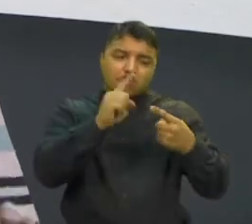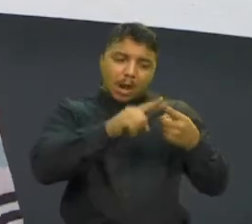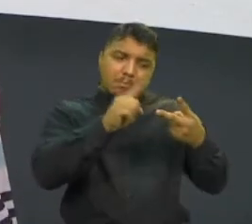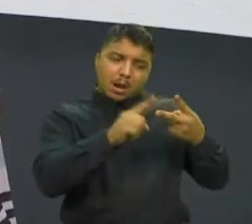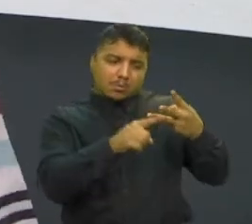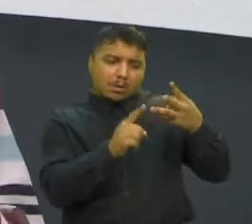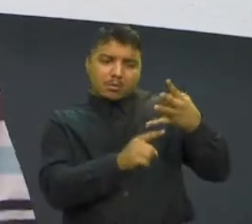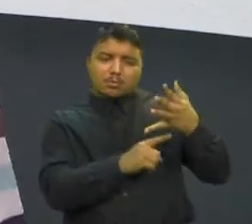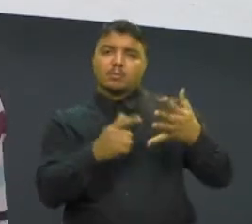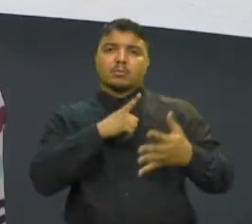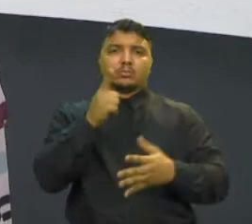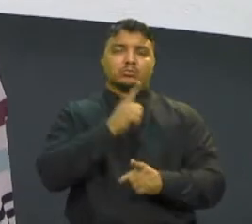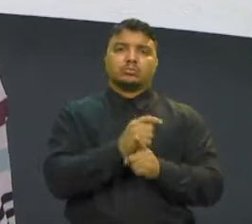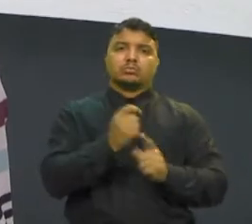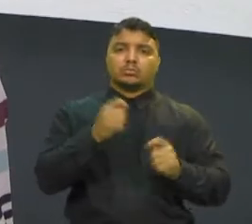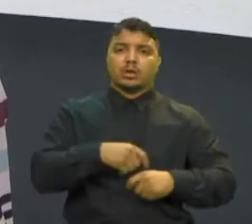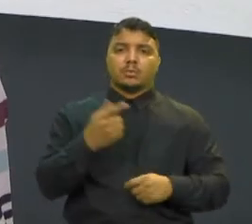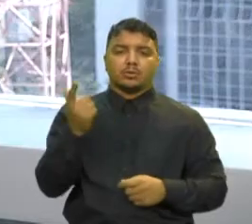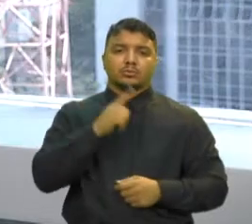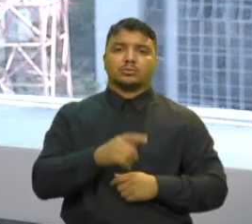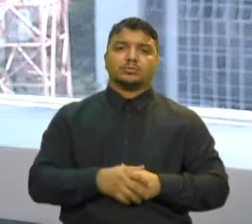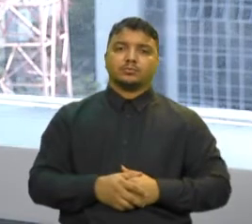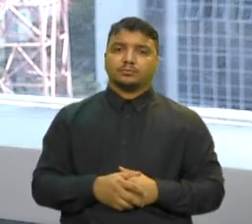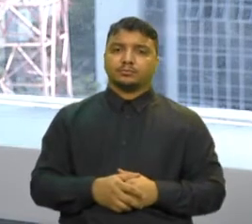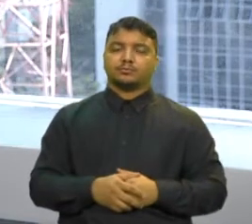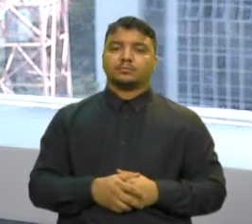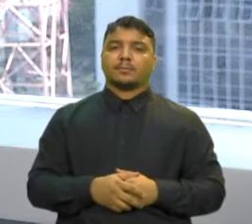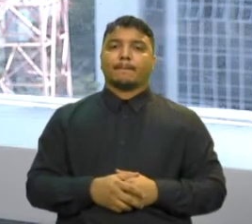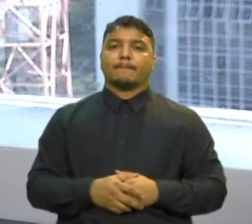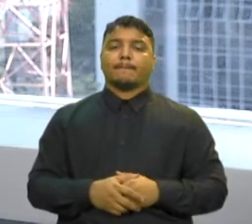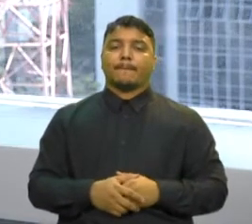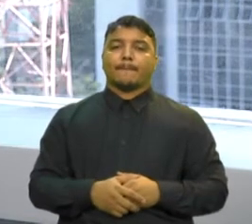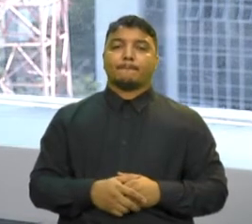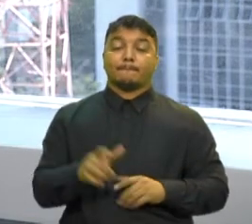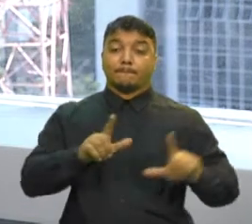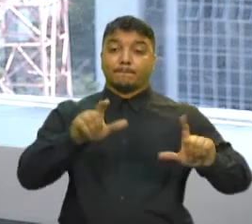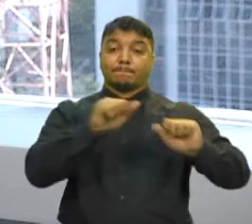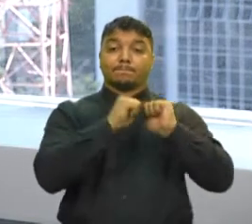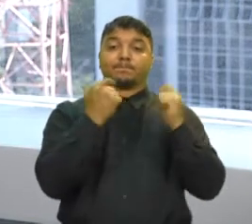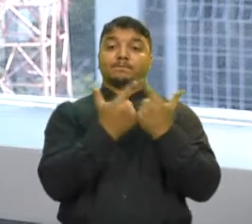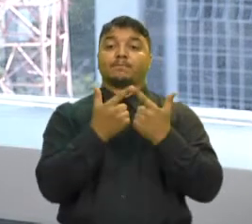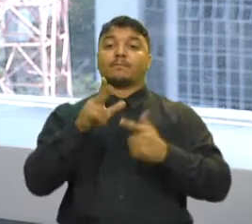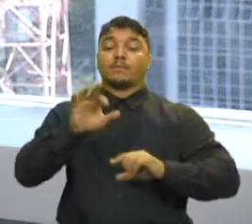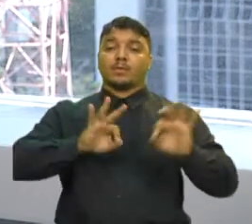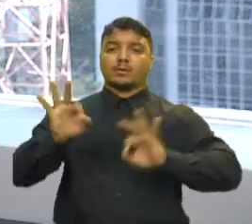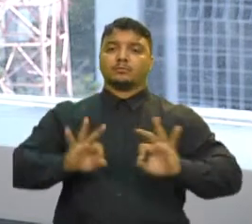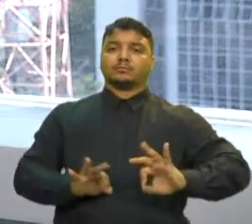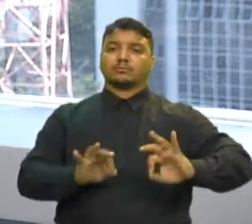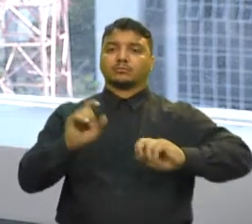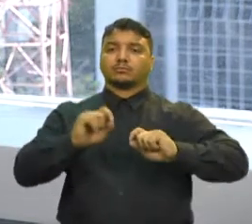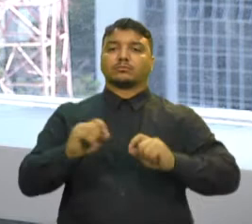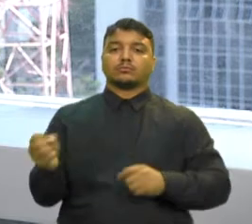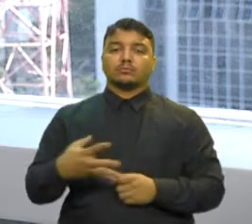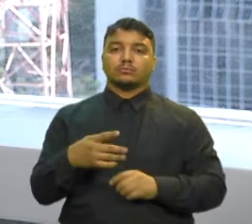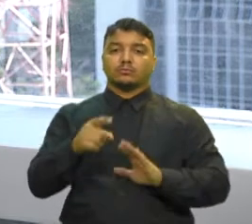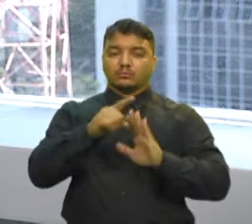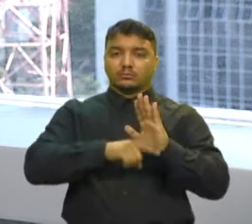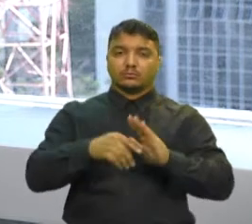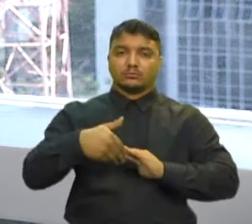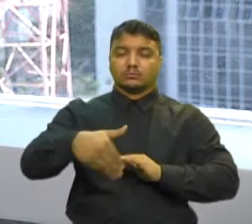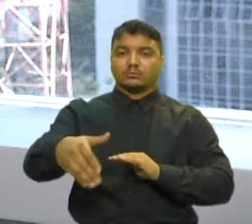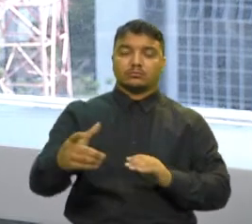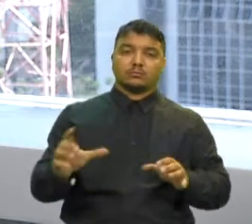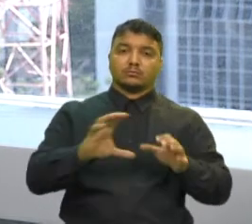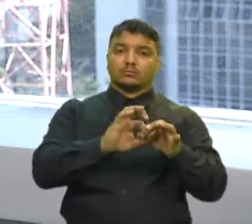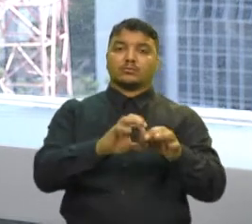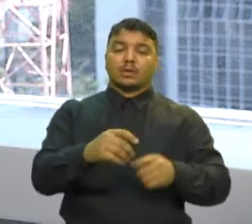aquelas despesas que podem ser renegociadas A TV Assembleia prepara a exibição de novos programas ligados